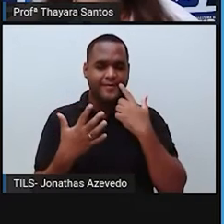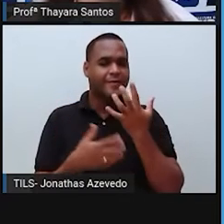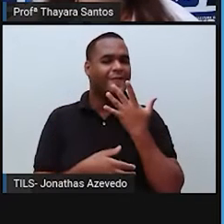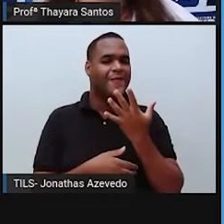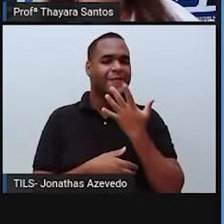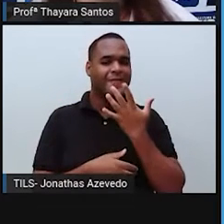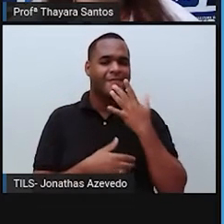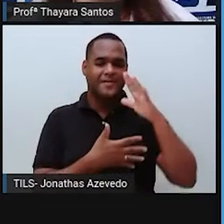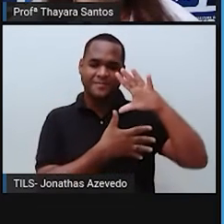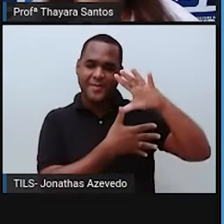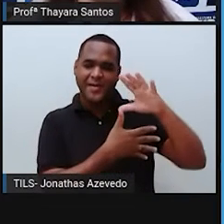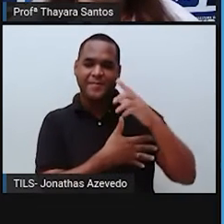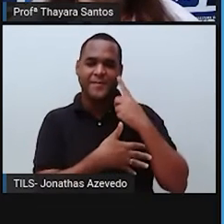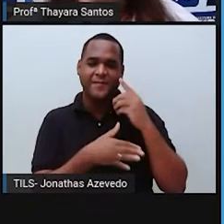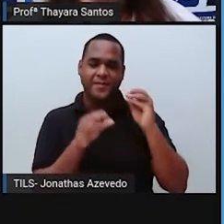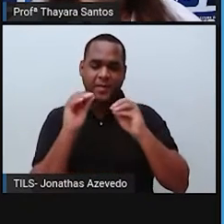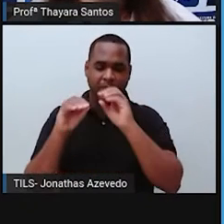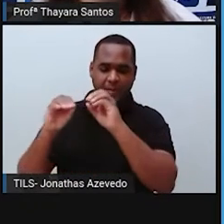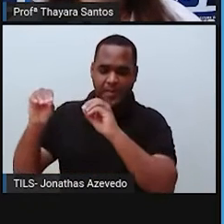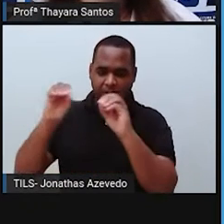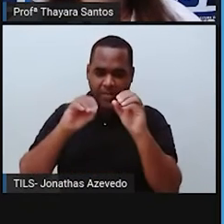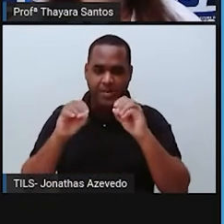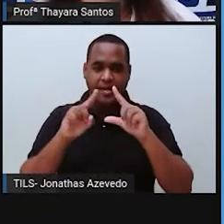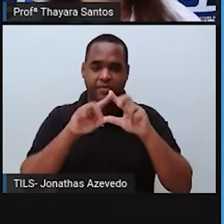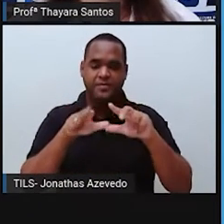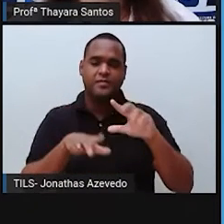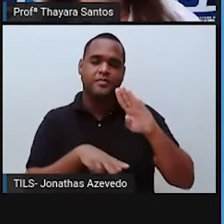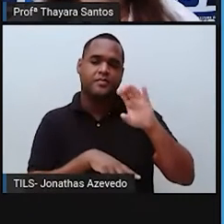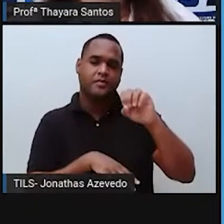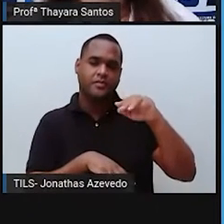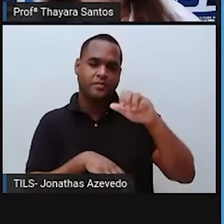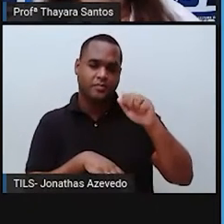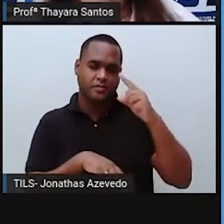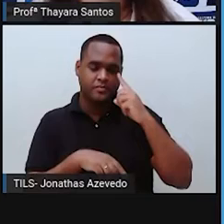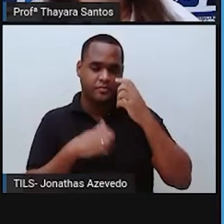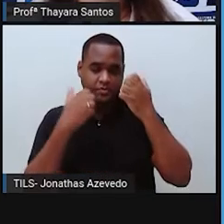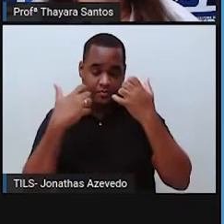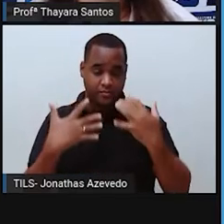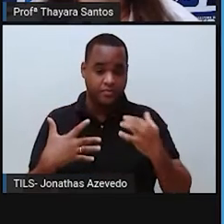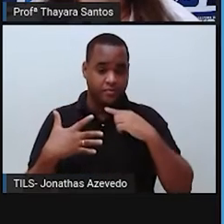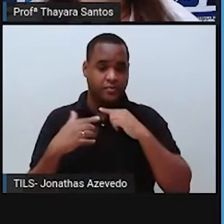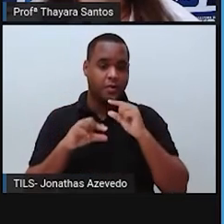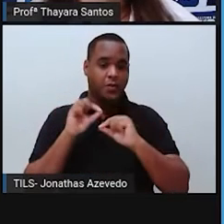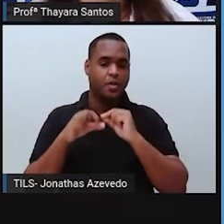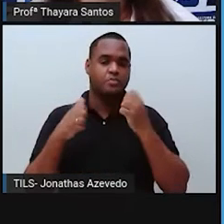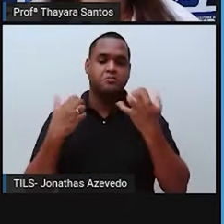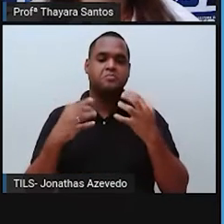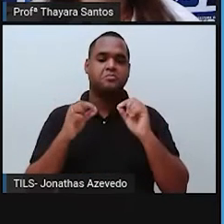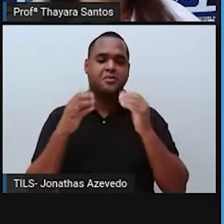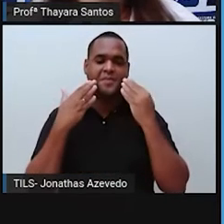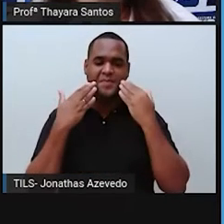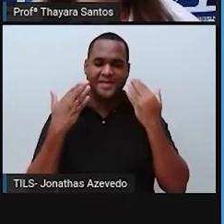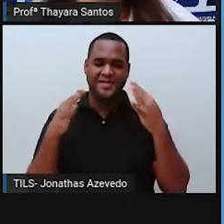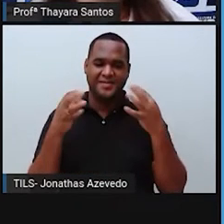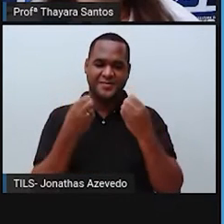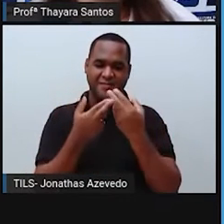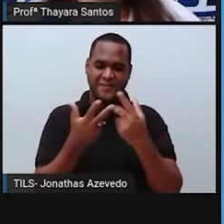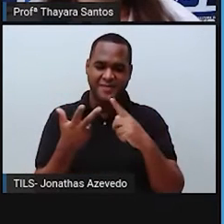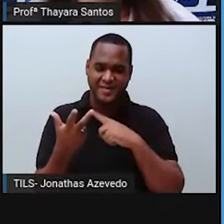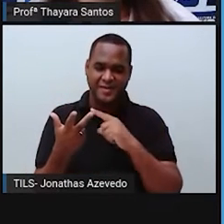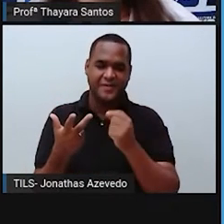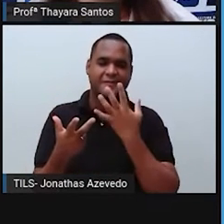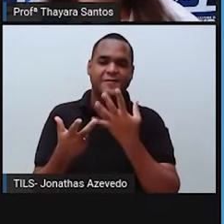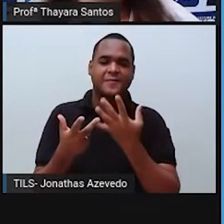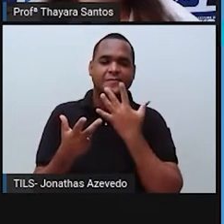representa um tipo de bioma diferente. E aí, na legenda, gente tem explicando onde é, o que representa cada uma dessas corzes.